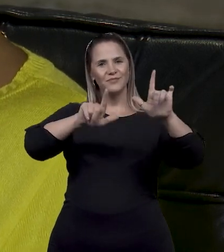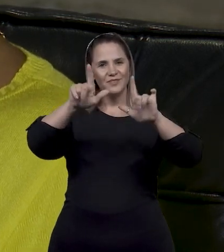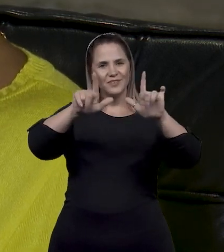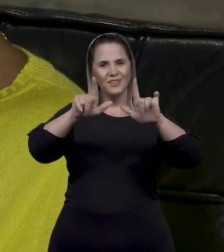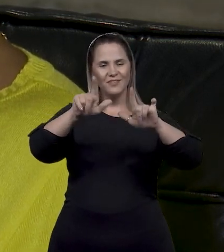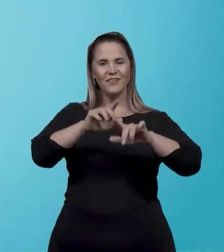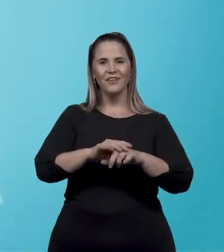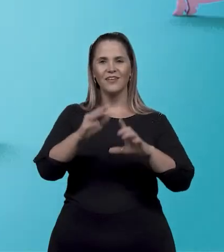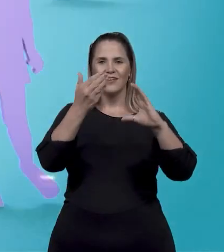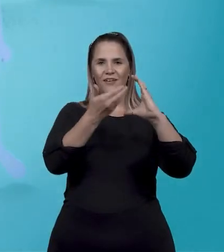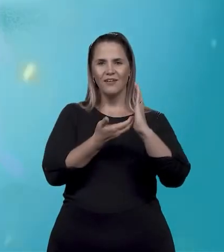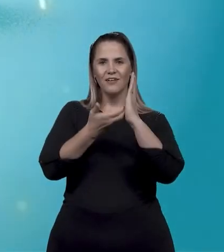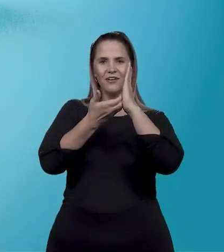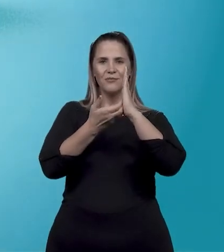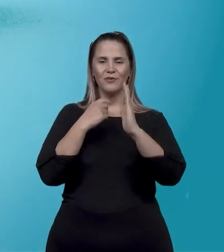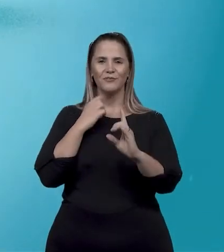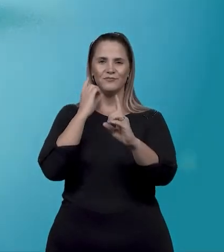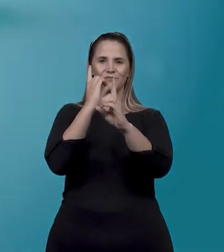Distrital.